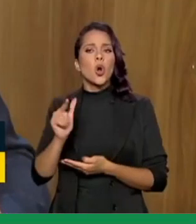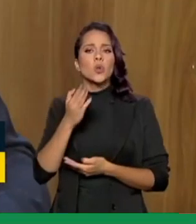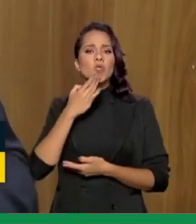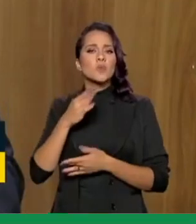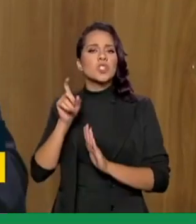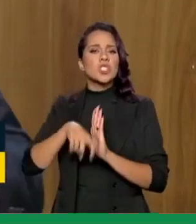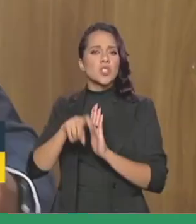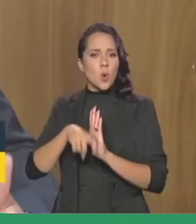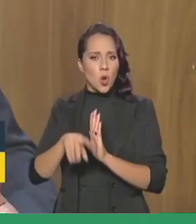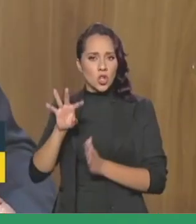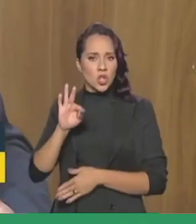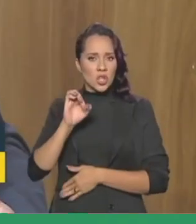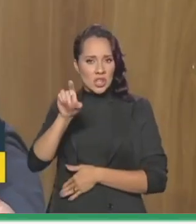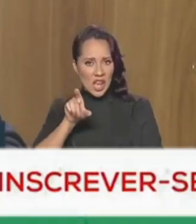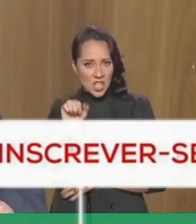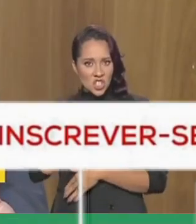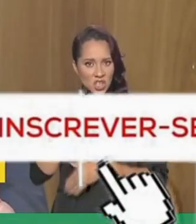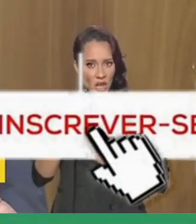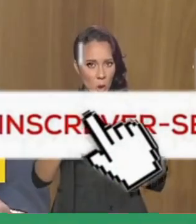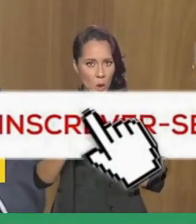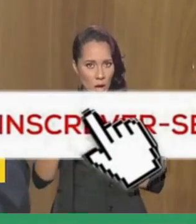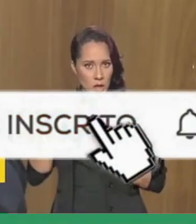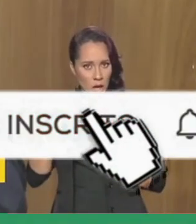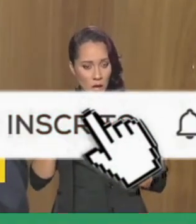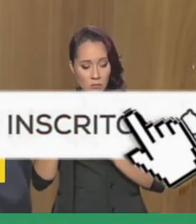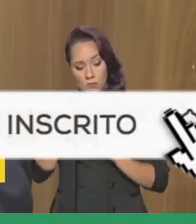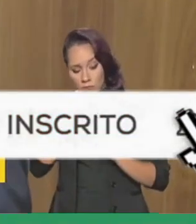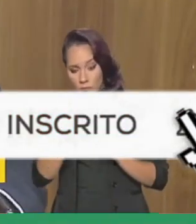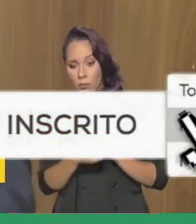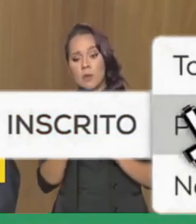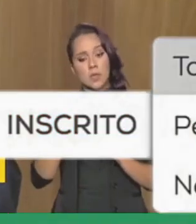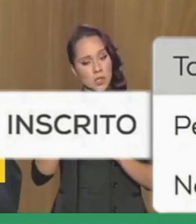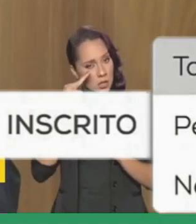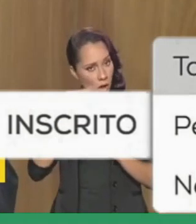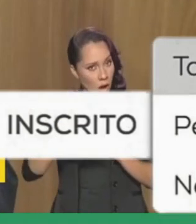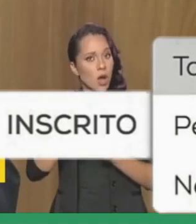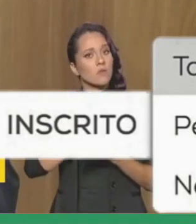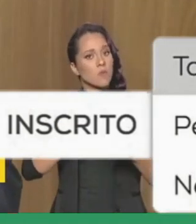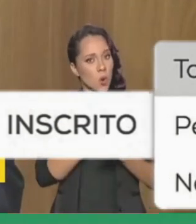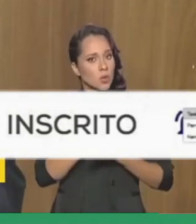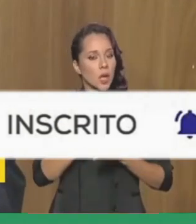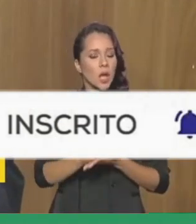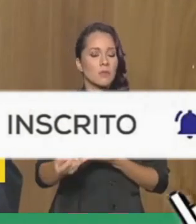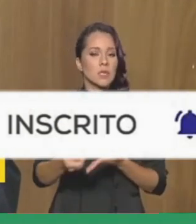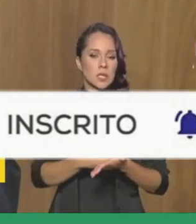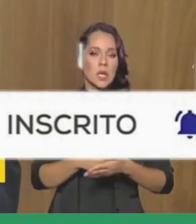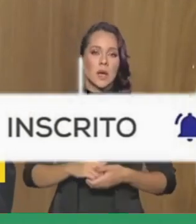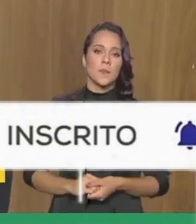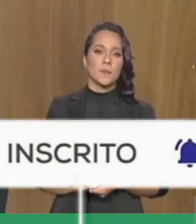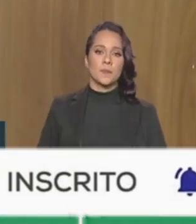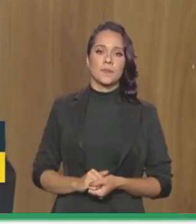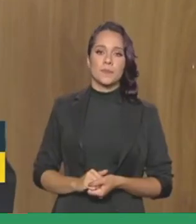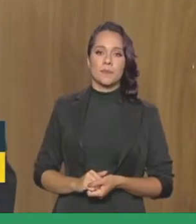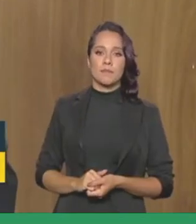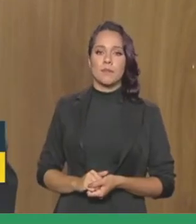acréscimo a esse empréstimo, para, partir dali, ela fazer a assinatura do seu contrato e contrair o seu